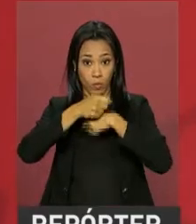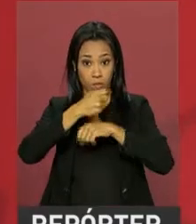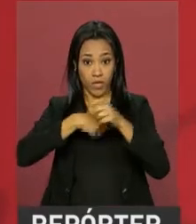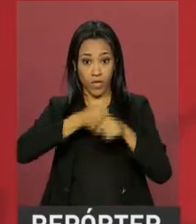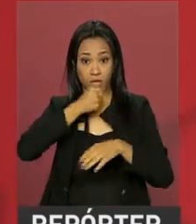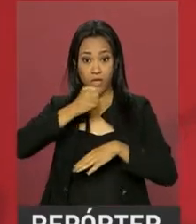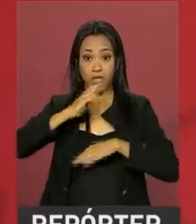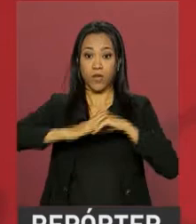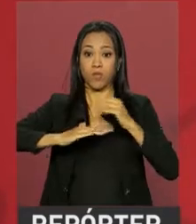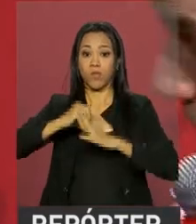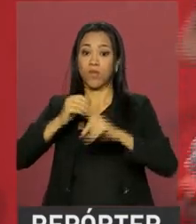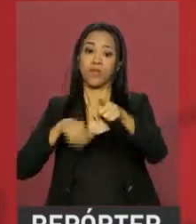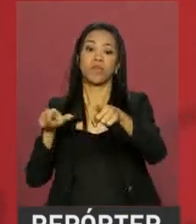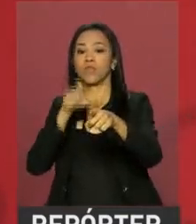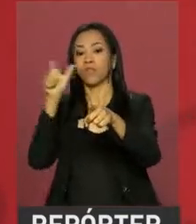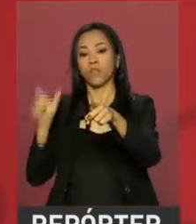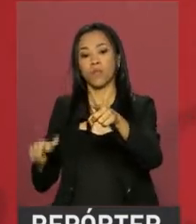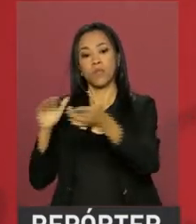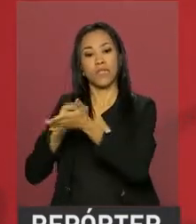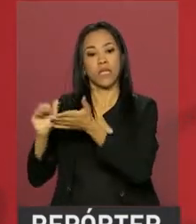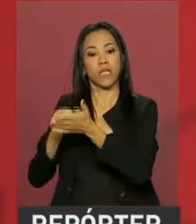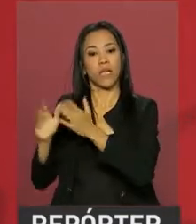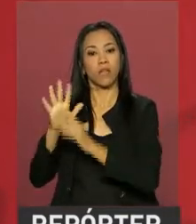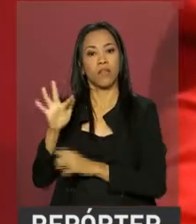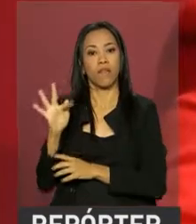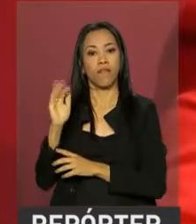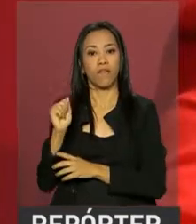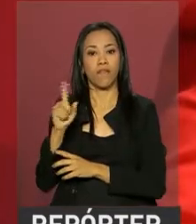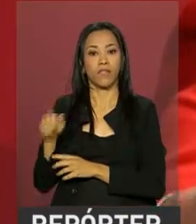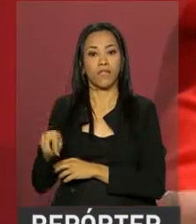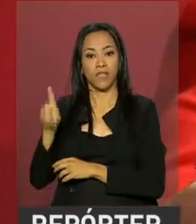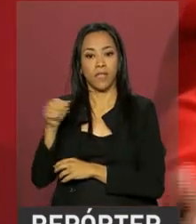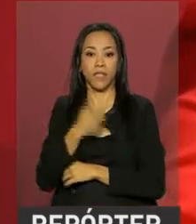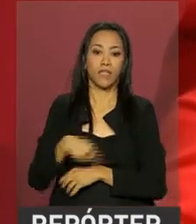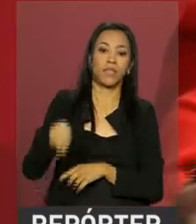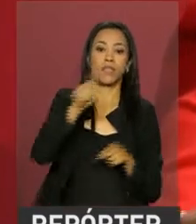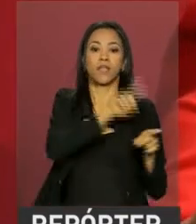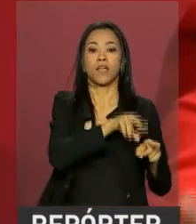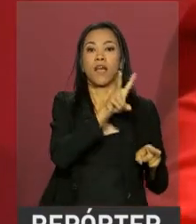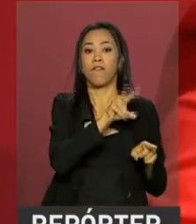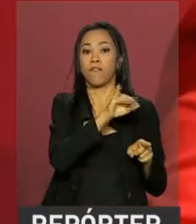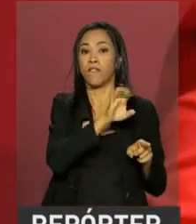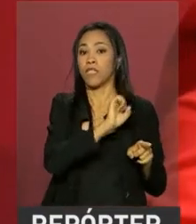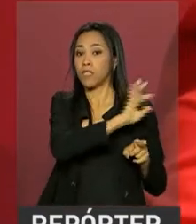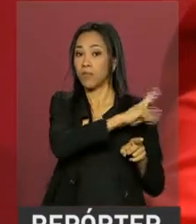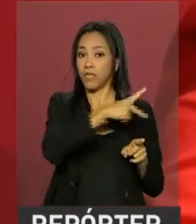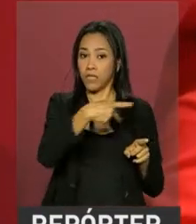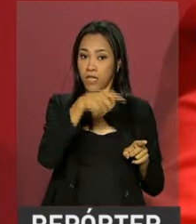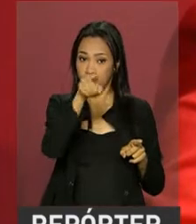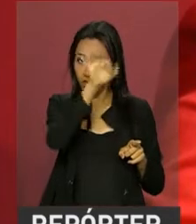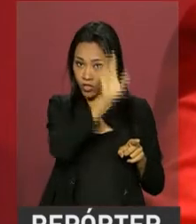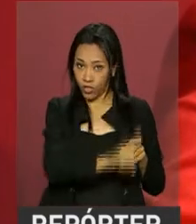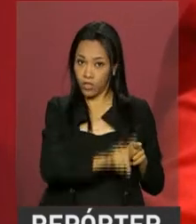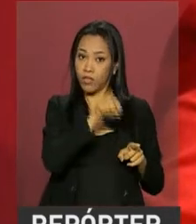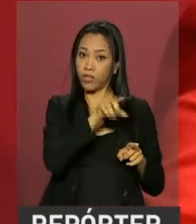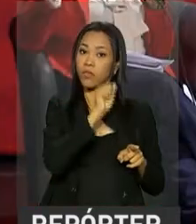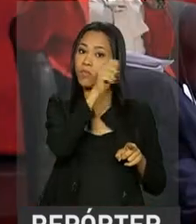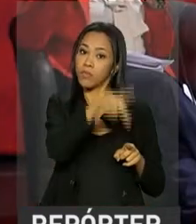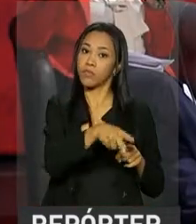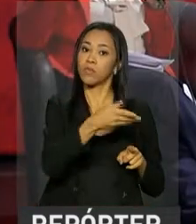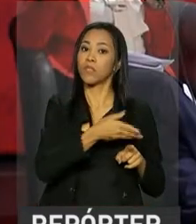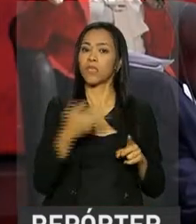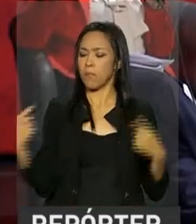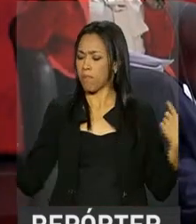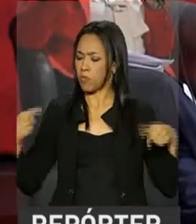secretário de Previdência do Ministério da Fazenda, Marcelo Caetano, e a vice-presidente do Instituto Brasileiro de Direito Previdenciário, Adriana Ibramante,